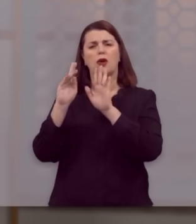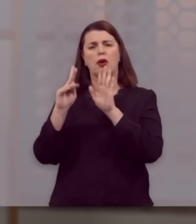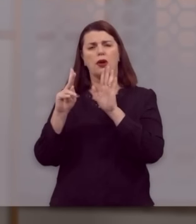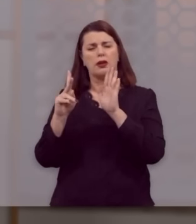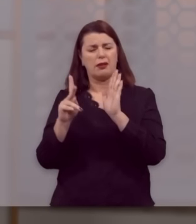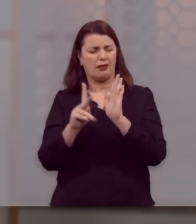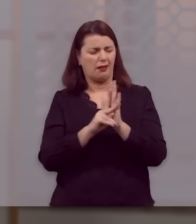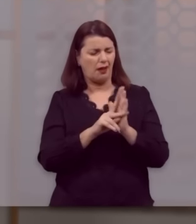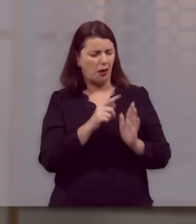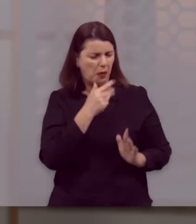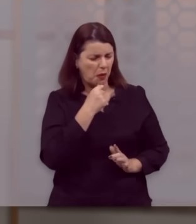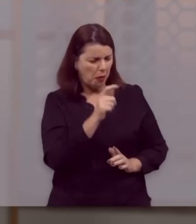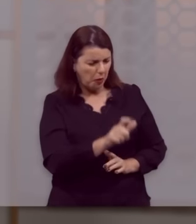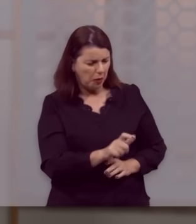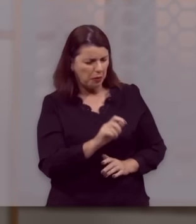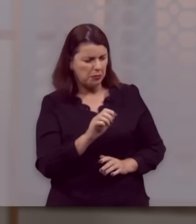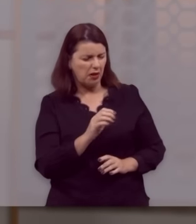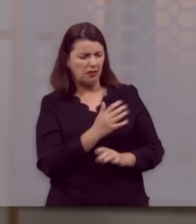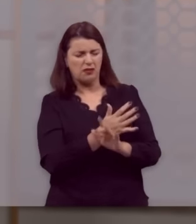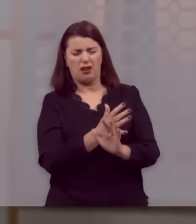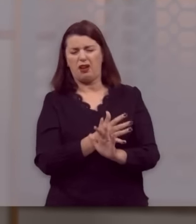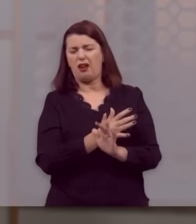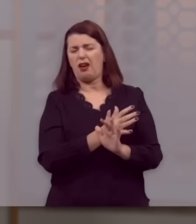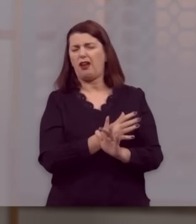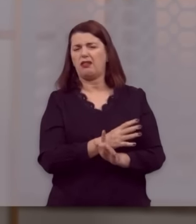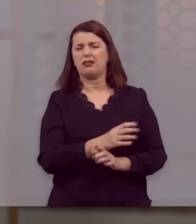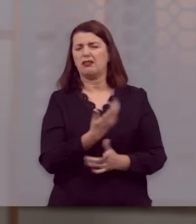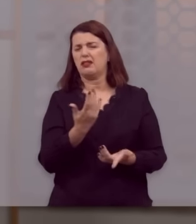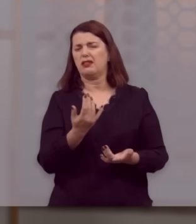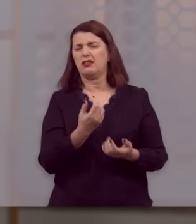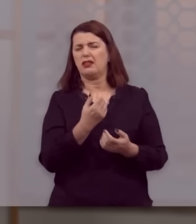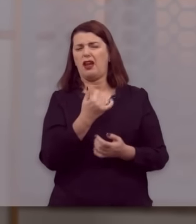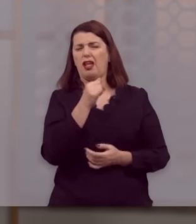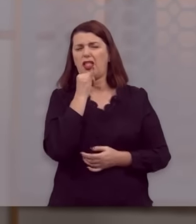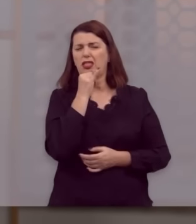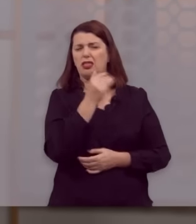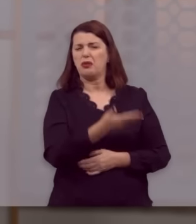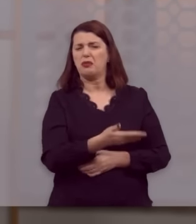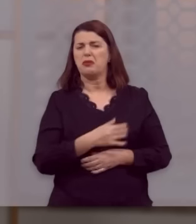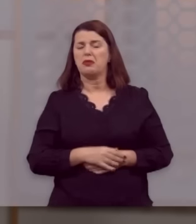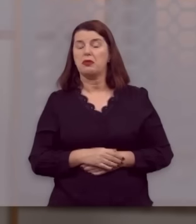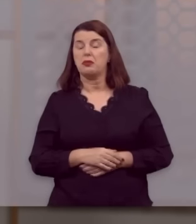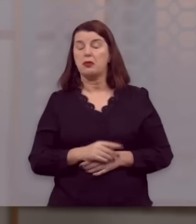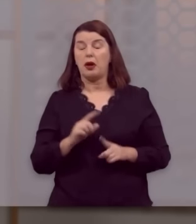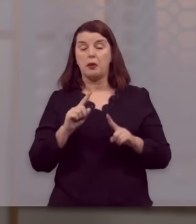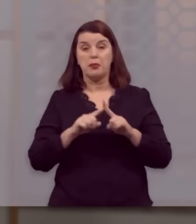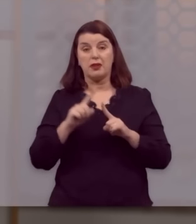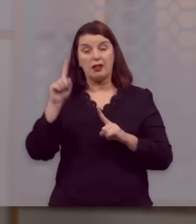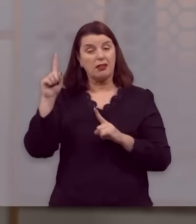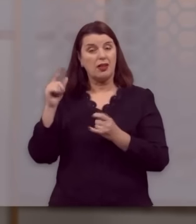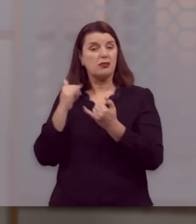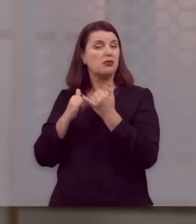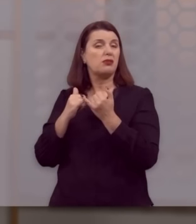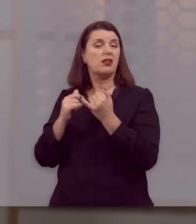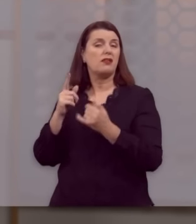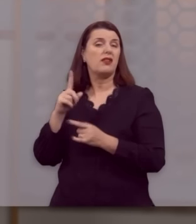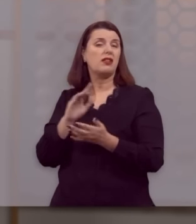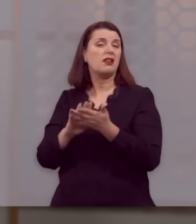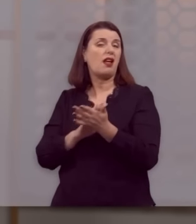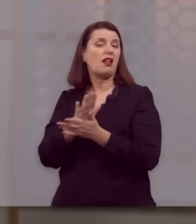homem é glória vazia, vanglória, idolatria, é abominação para Deus. Porque Deus não divide a sua glória com ninguém.